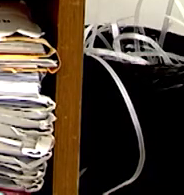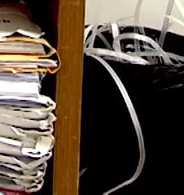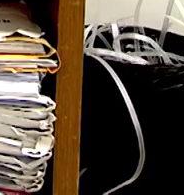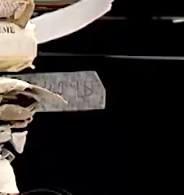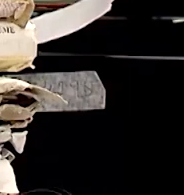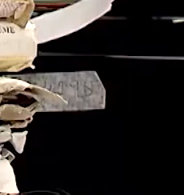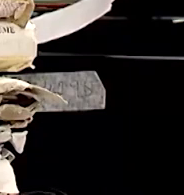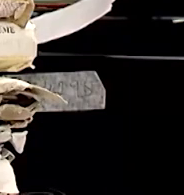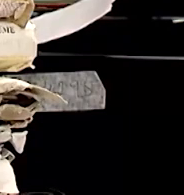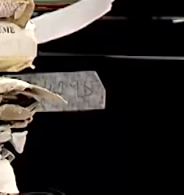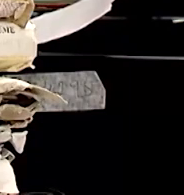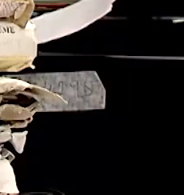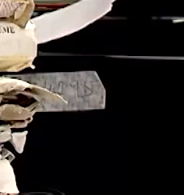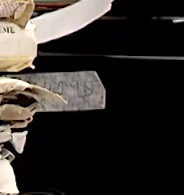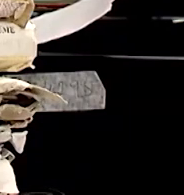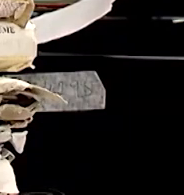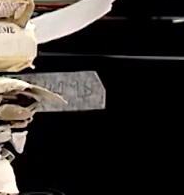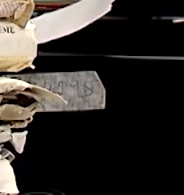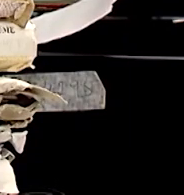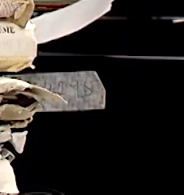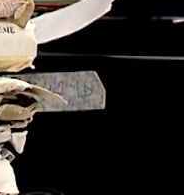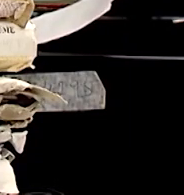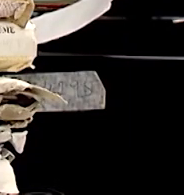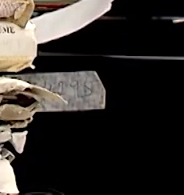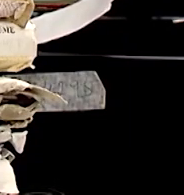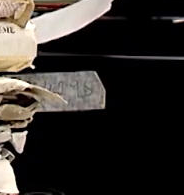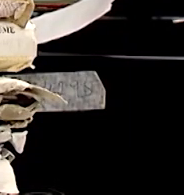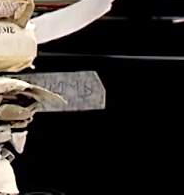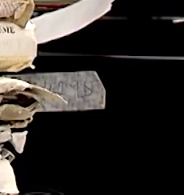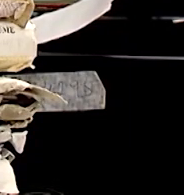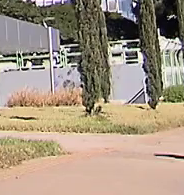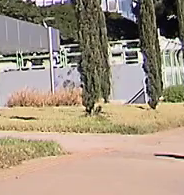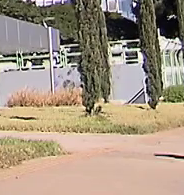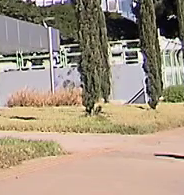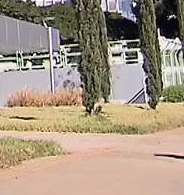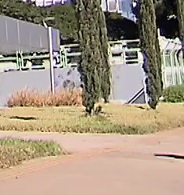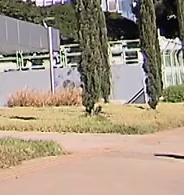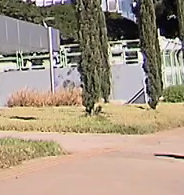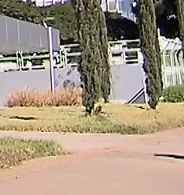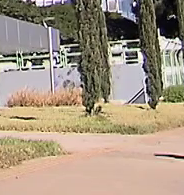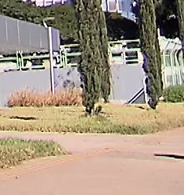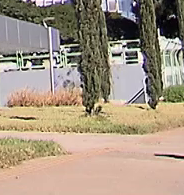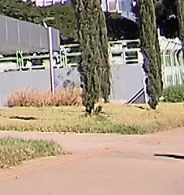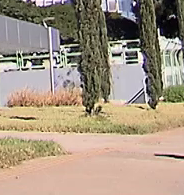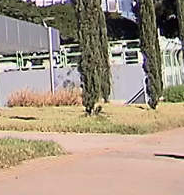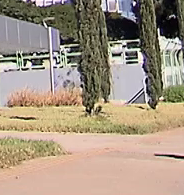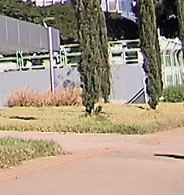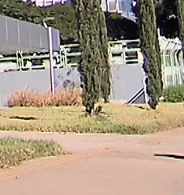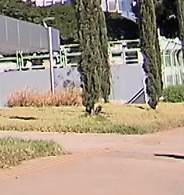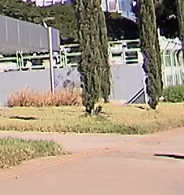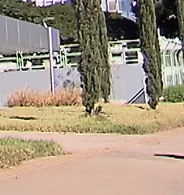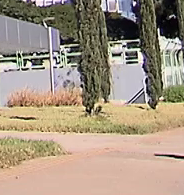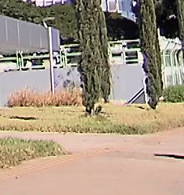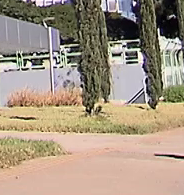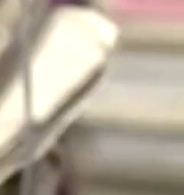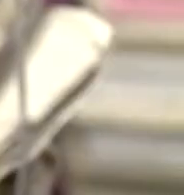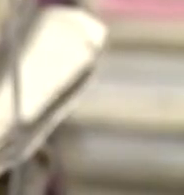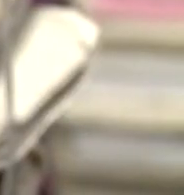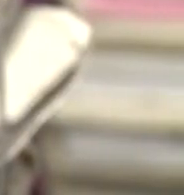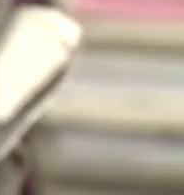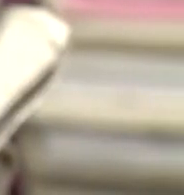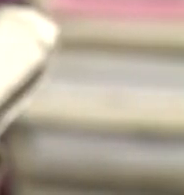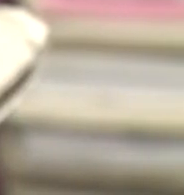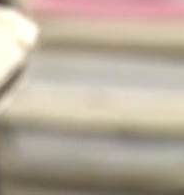milhões, essa é a quantidade de processos que estão tramitando no Brasil de acordo com dados do Conselho Nacional de Justiça.